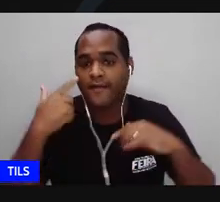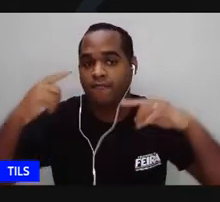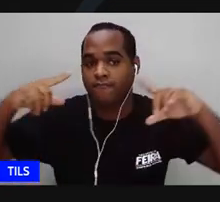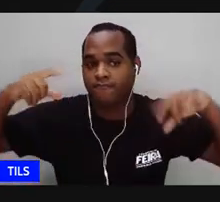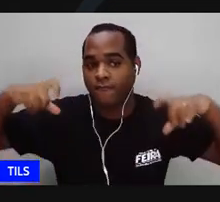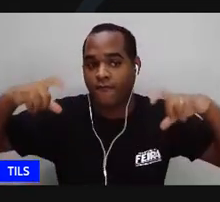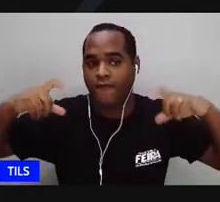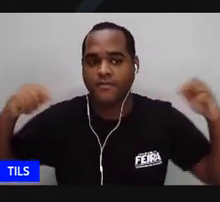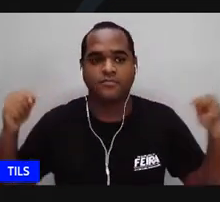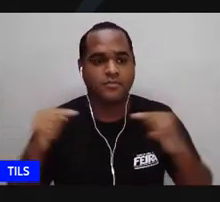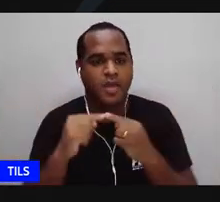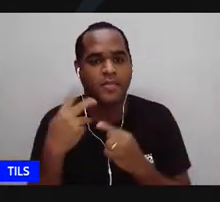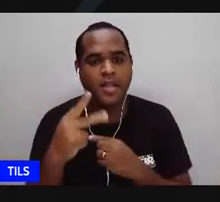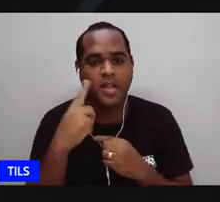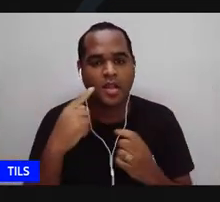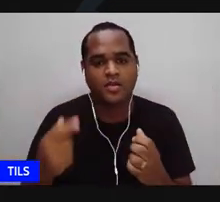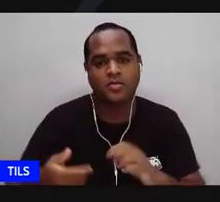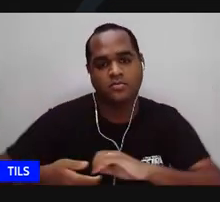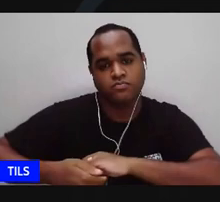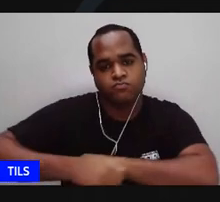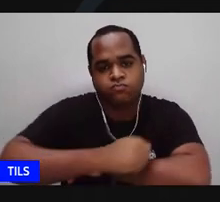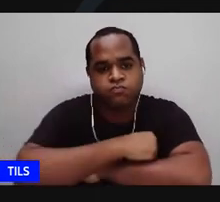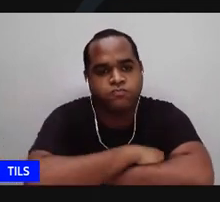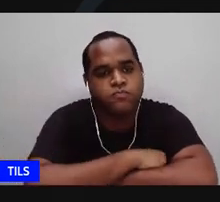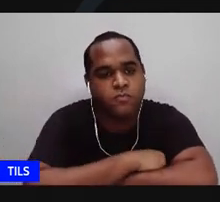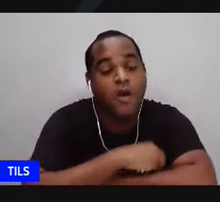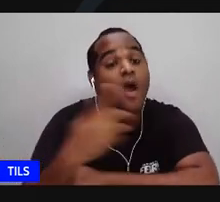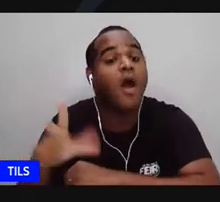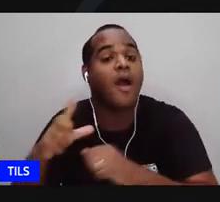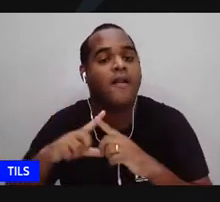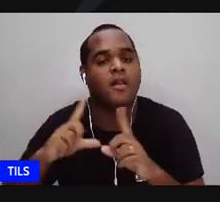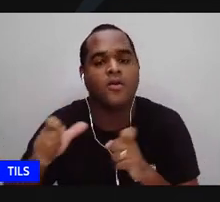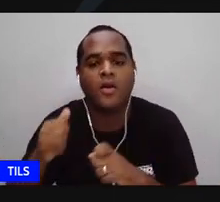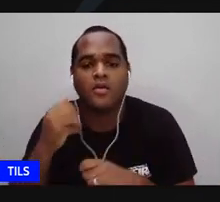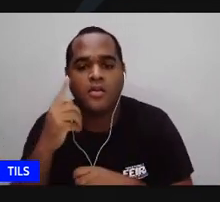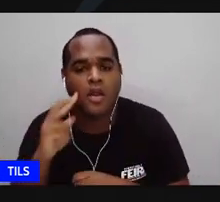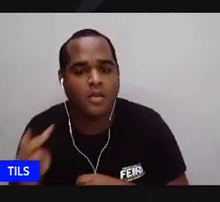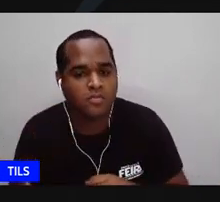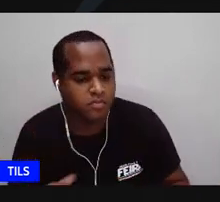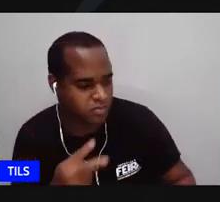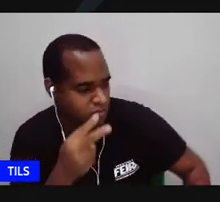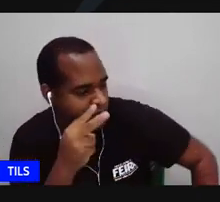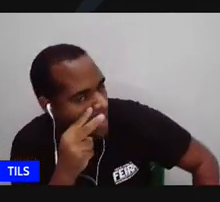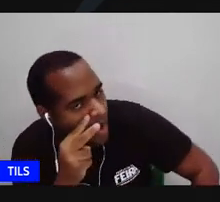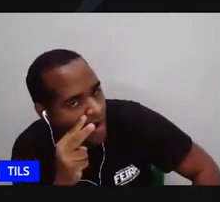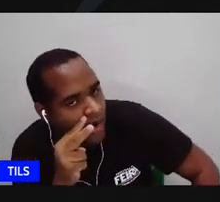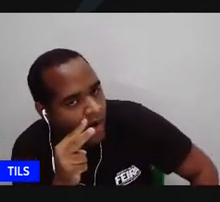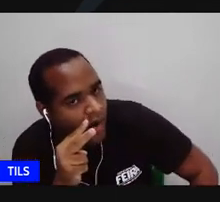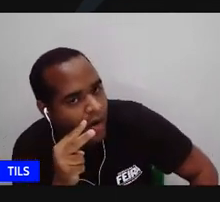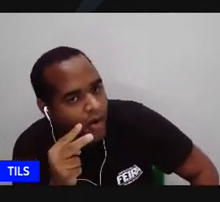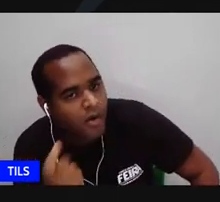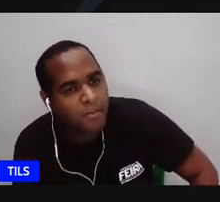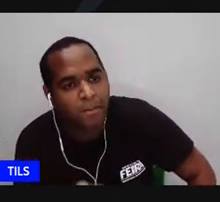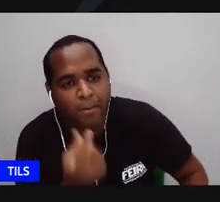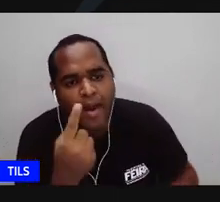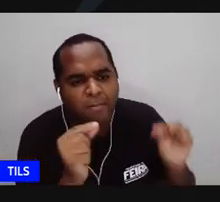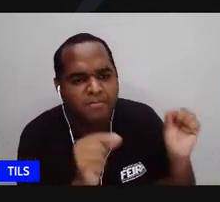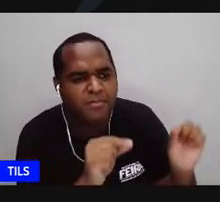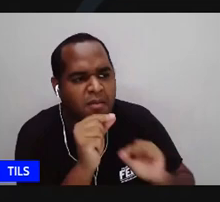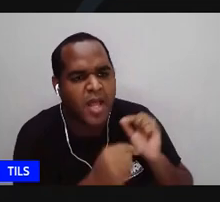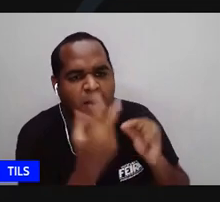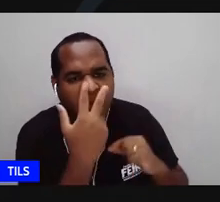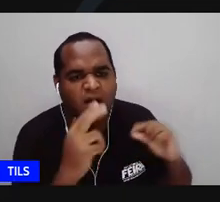que ela está com o braço cruzado e o outro o terceiro menino menorzinho olha para a carinha dela veja que é uma foto bastante